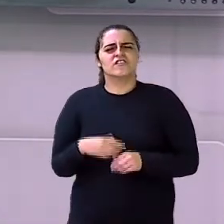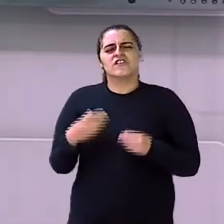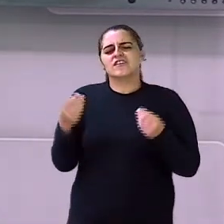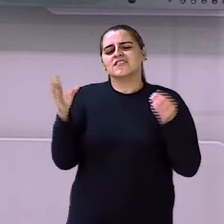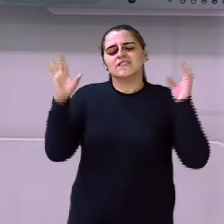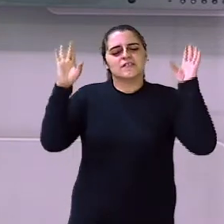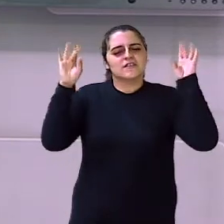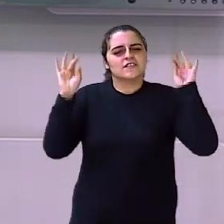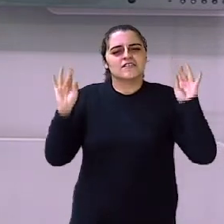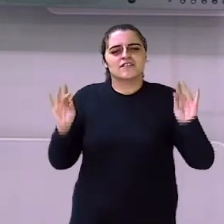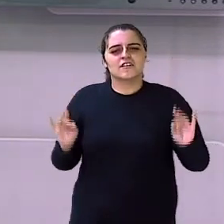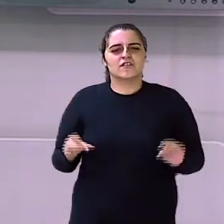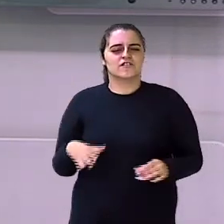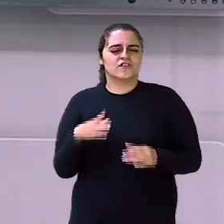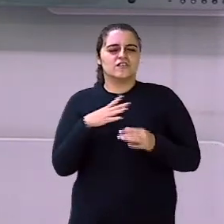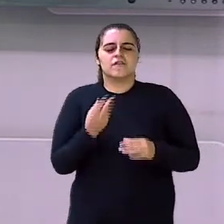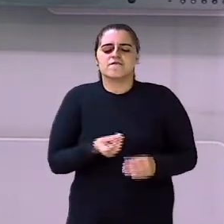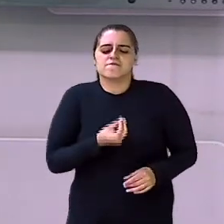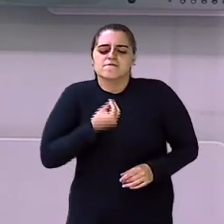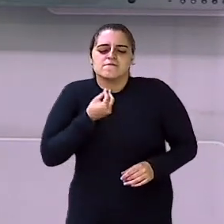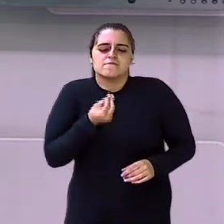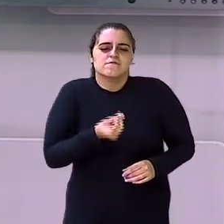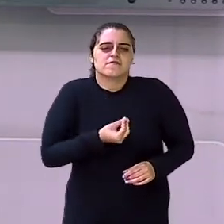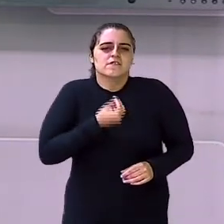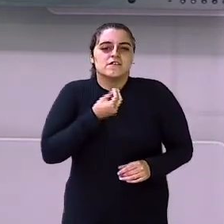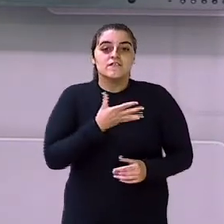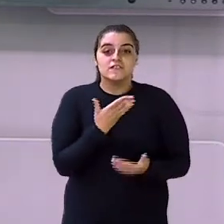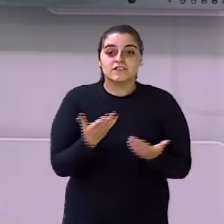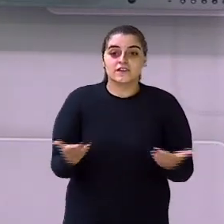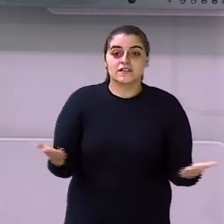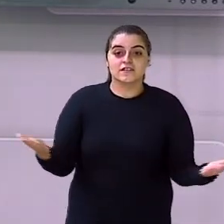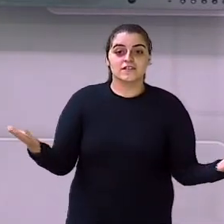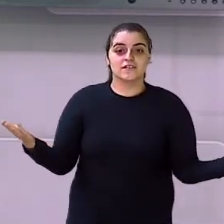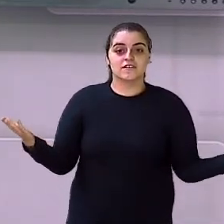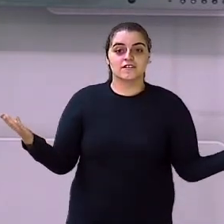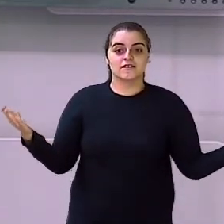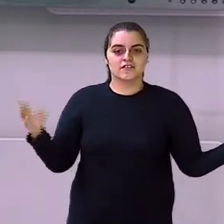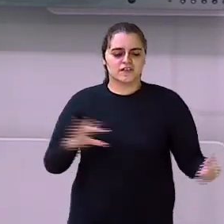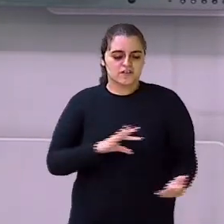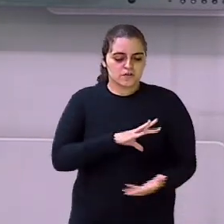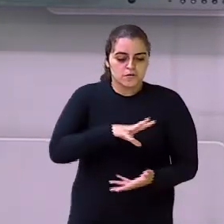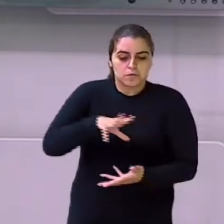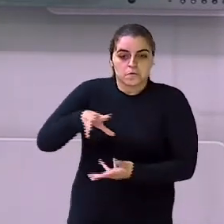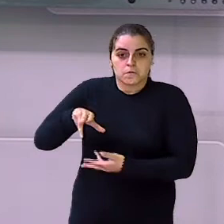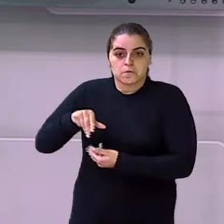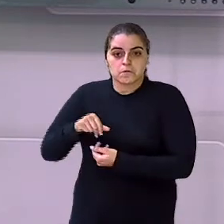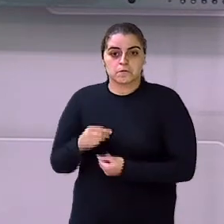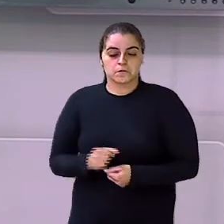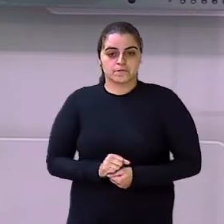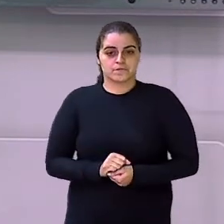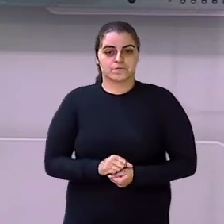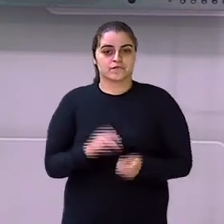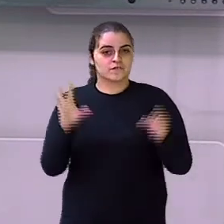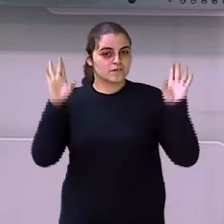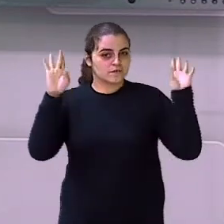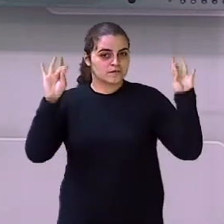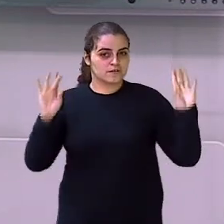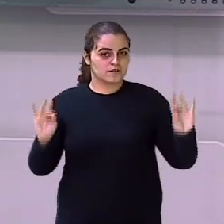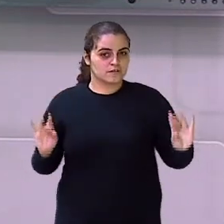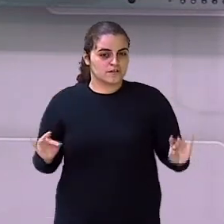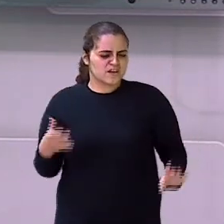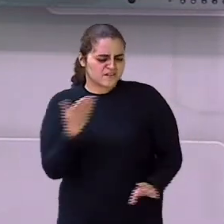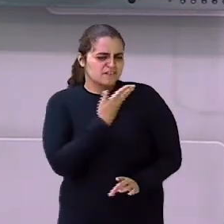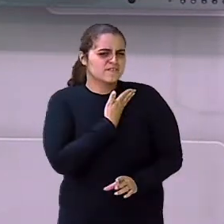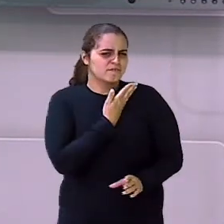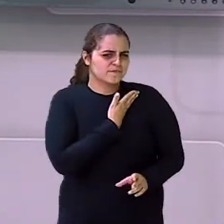privilégio de estudantes De estar vivos De estar aqui Nesse mundo Nesse planeta maravilhoso E ela sendo